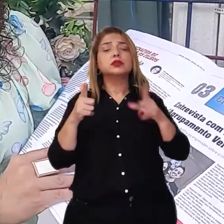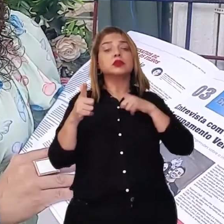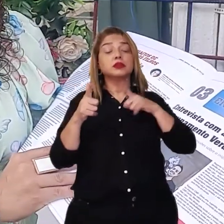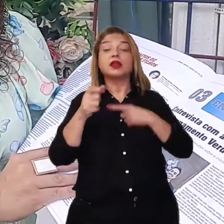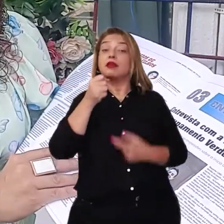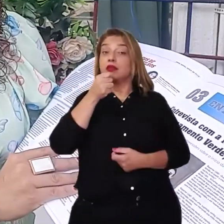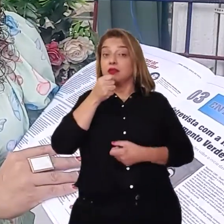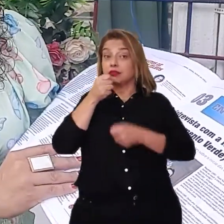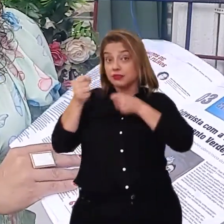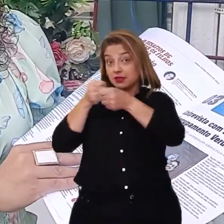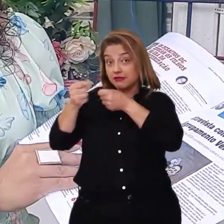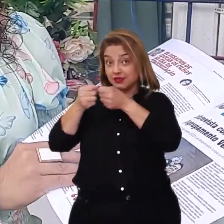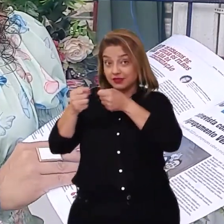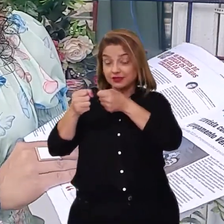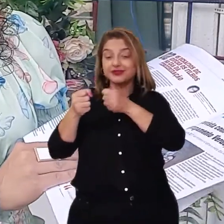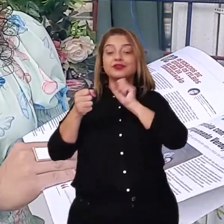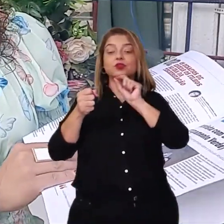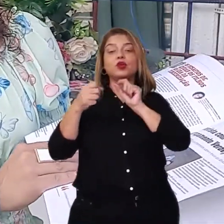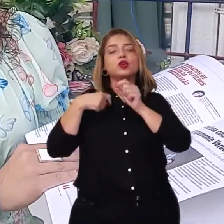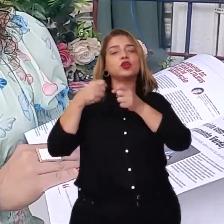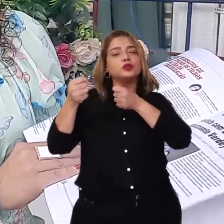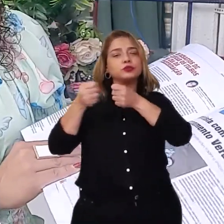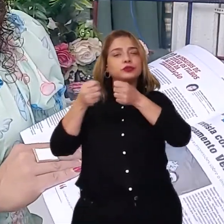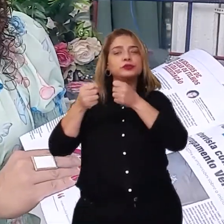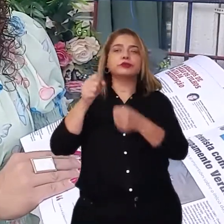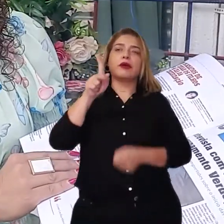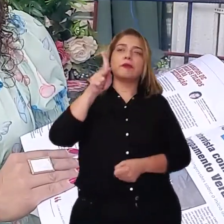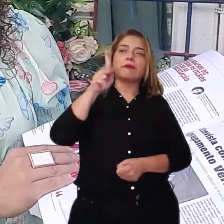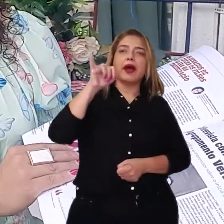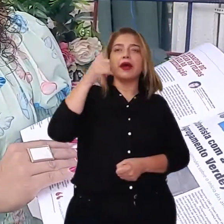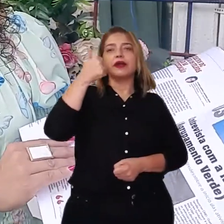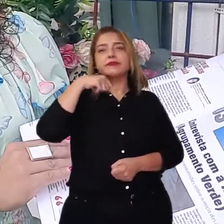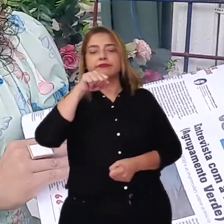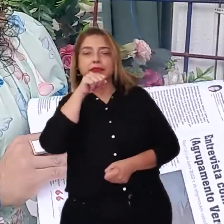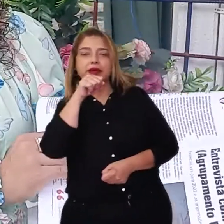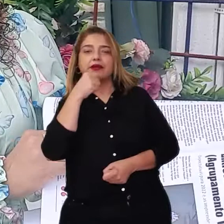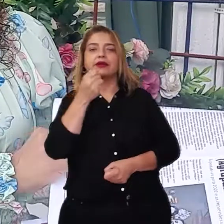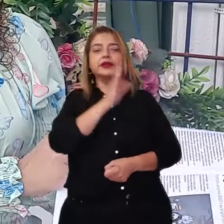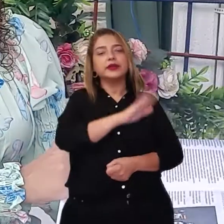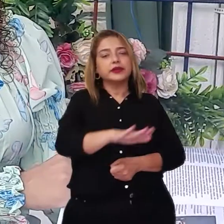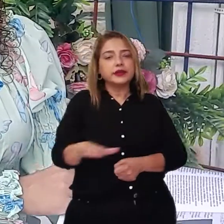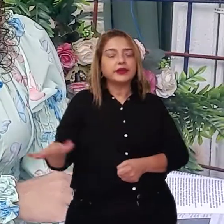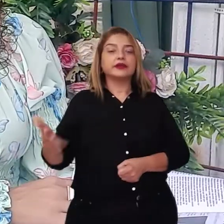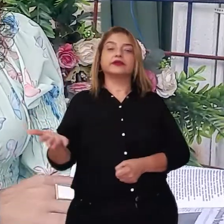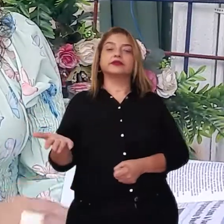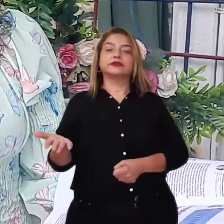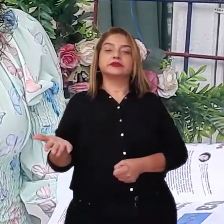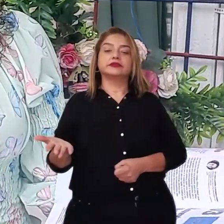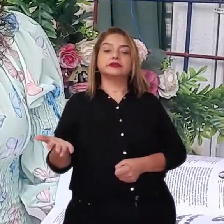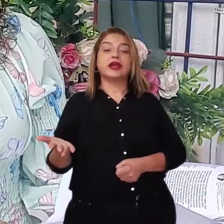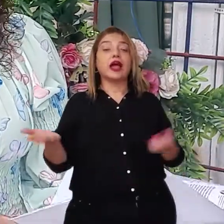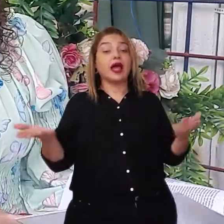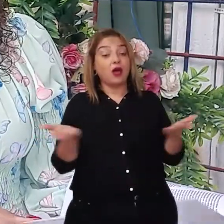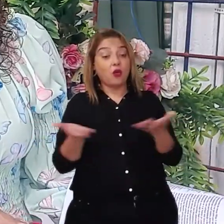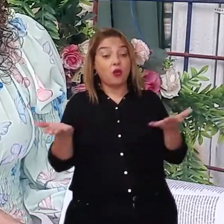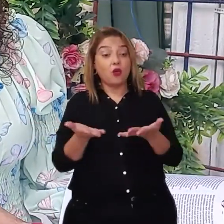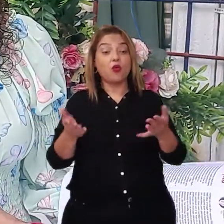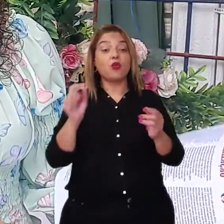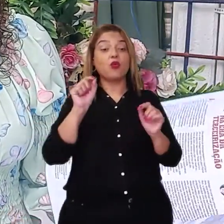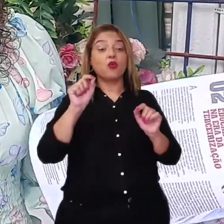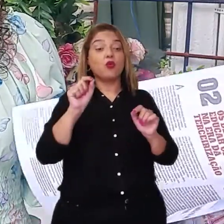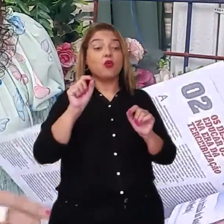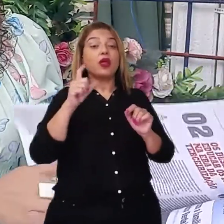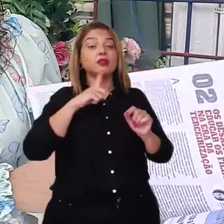entrevista. Nós já entrevistamos pais, já entrevistamos crianças, né? E agora estamos